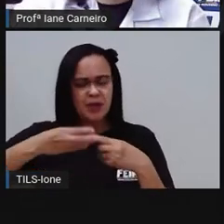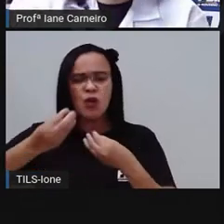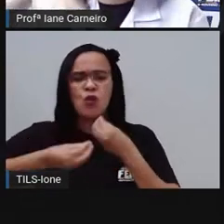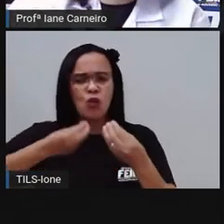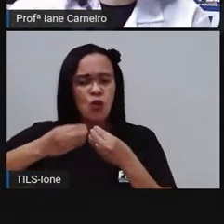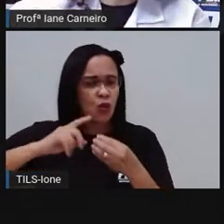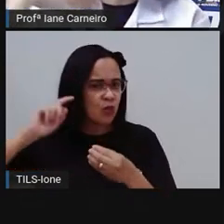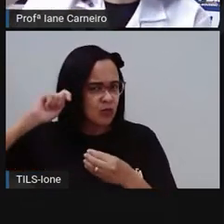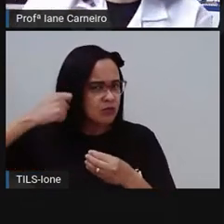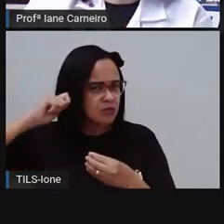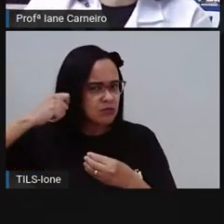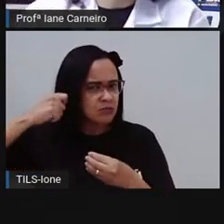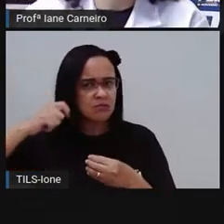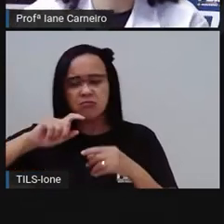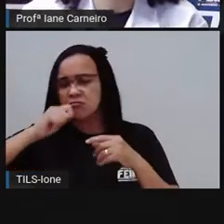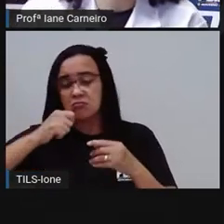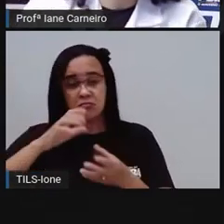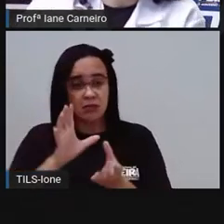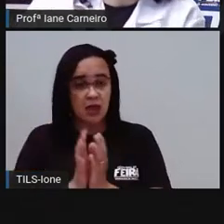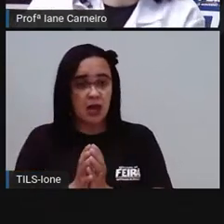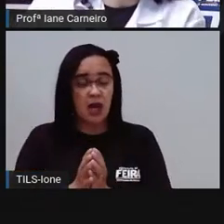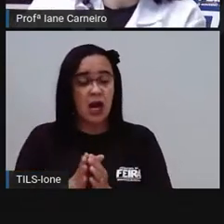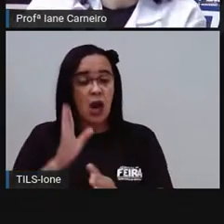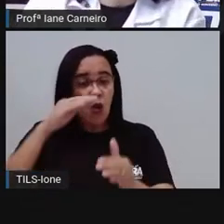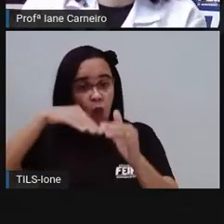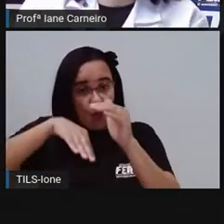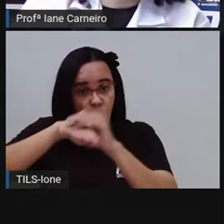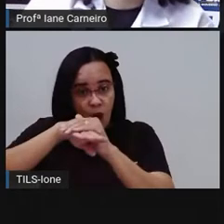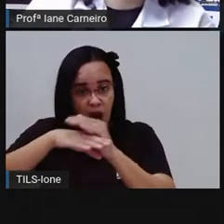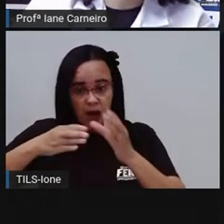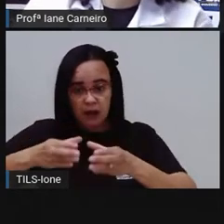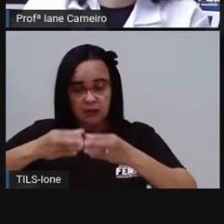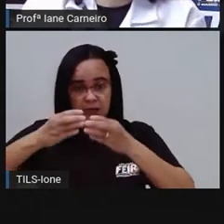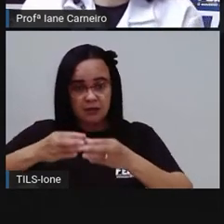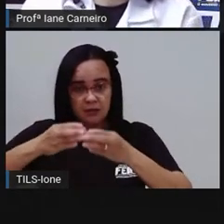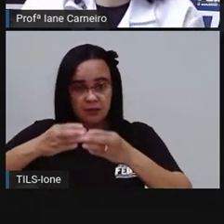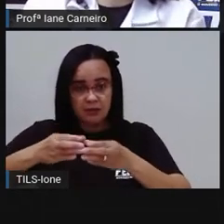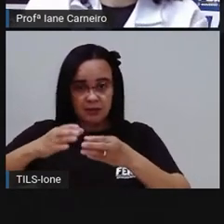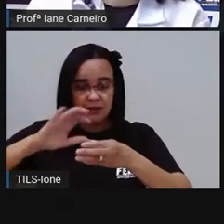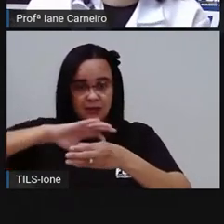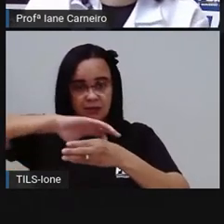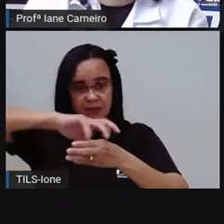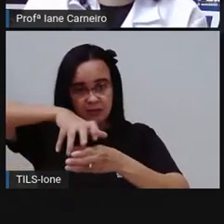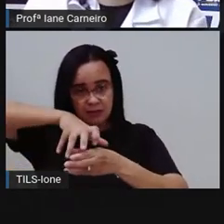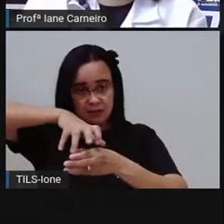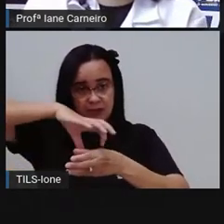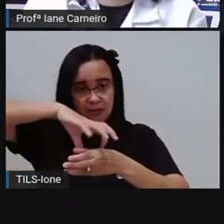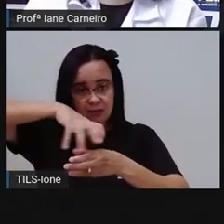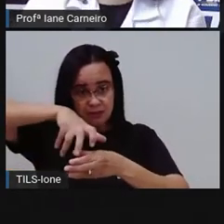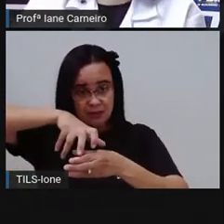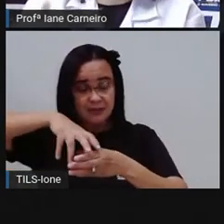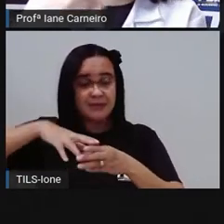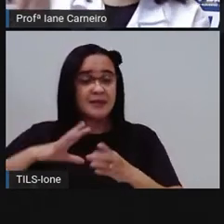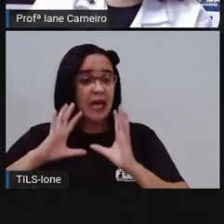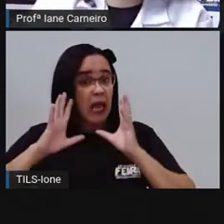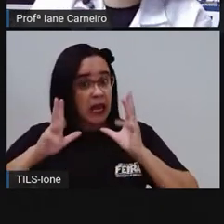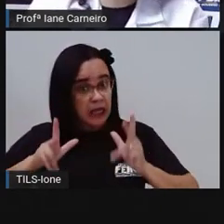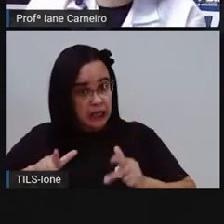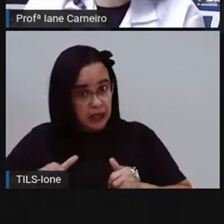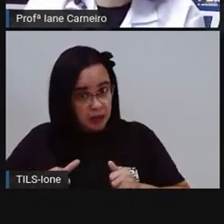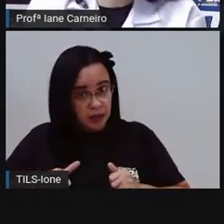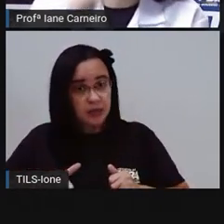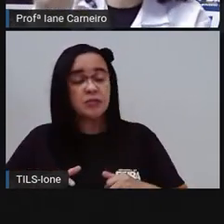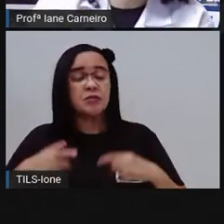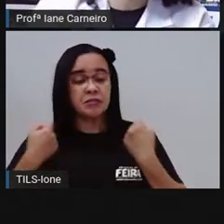cair poeira, não sujar, né? Não contaminar esse cotonete, né? Para que você for